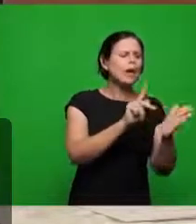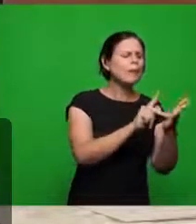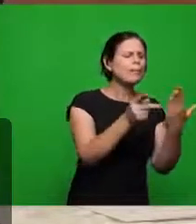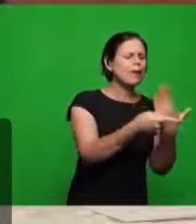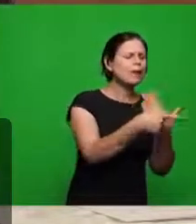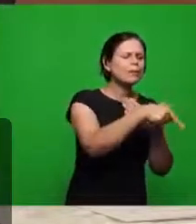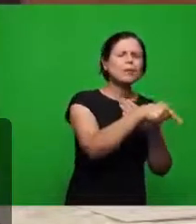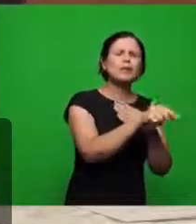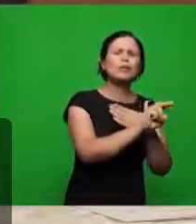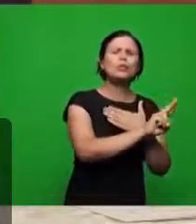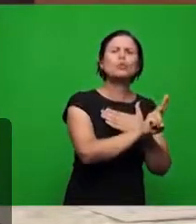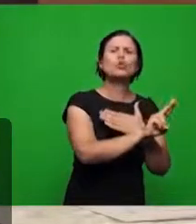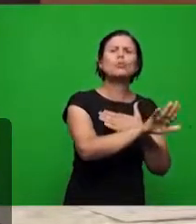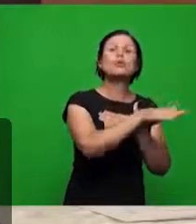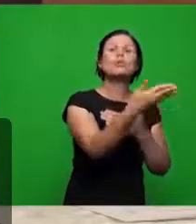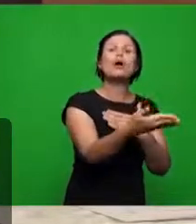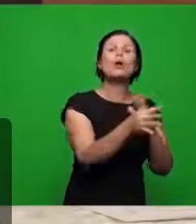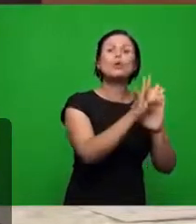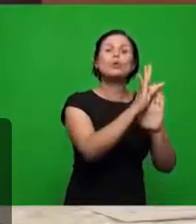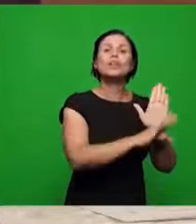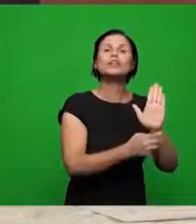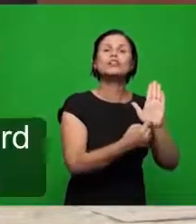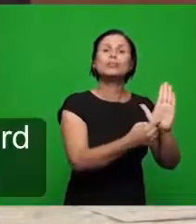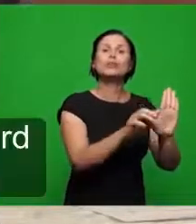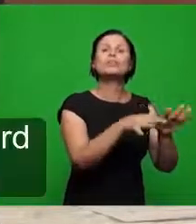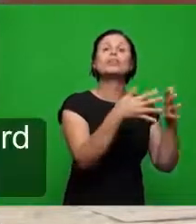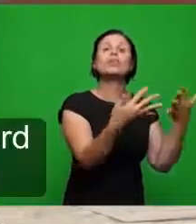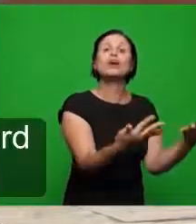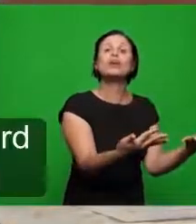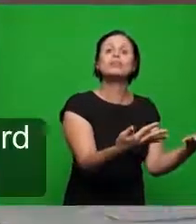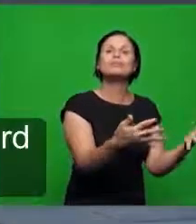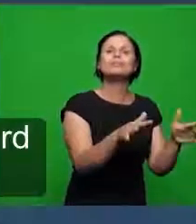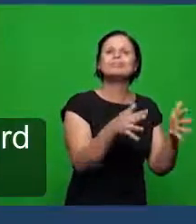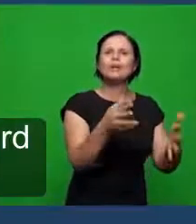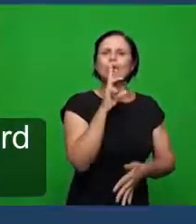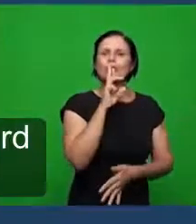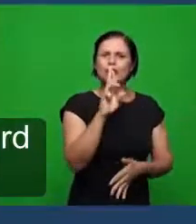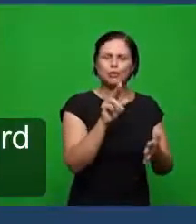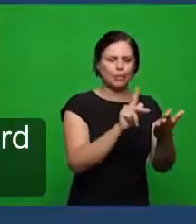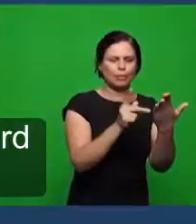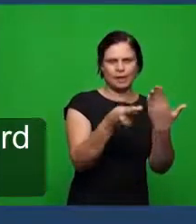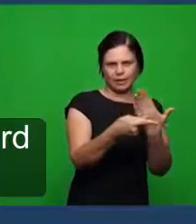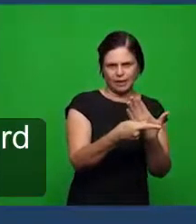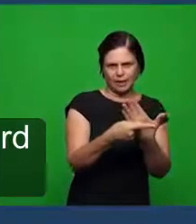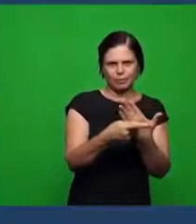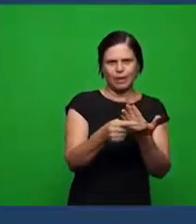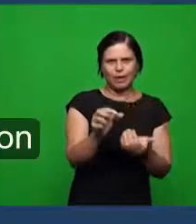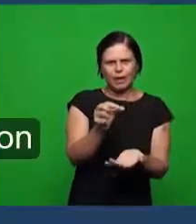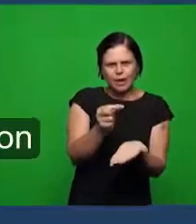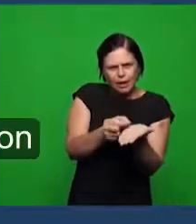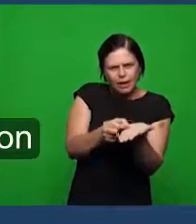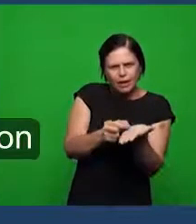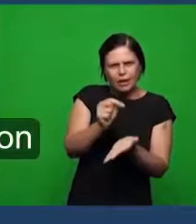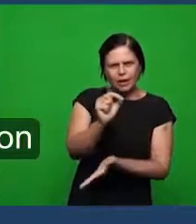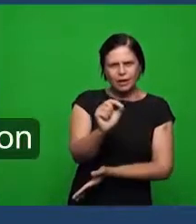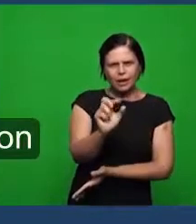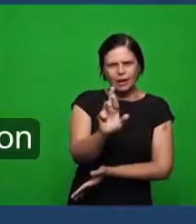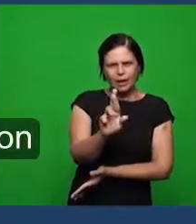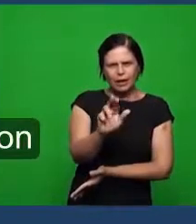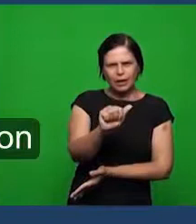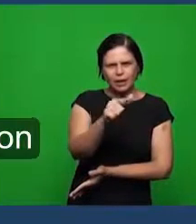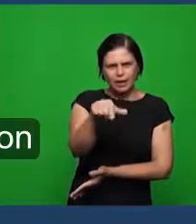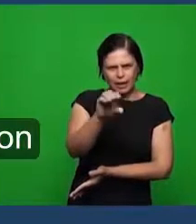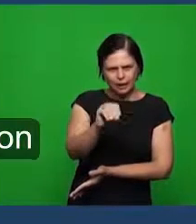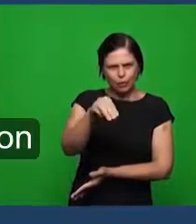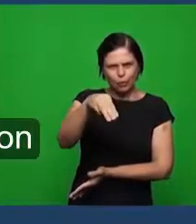parábola e o texto correspondente então a resposta está aqui a parábola do grão de mostarda que está em Mateus no